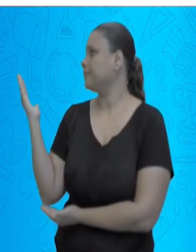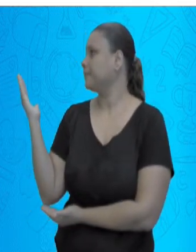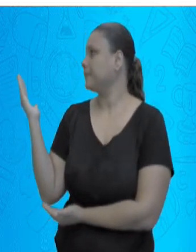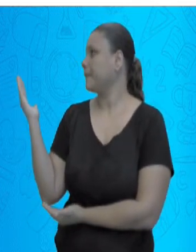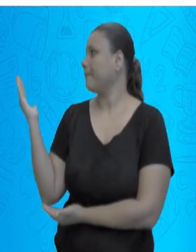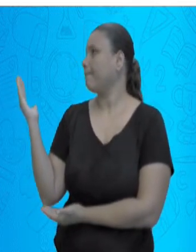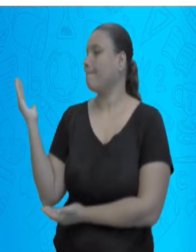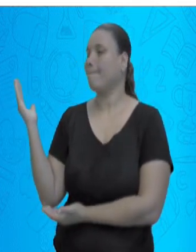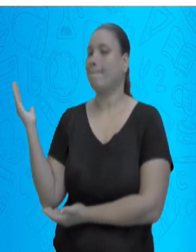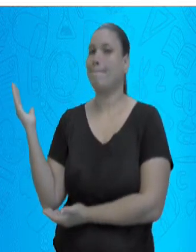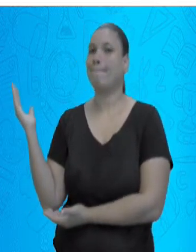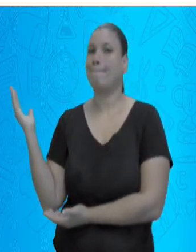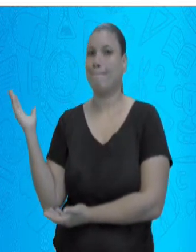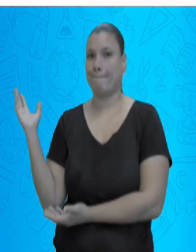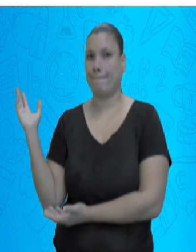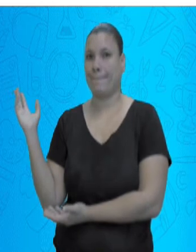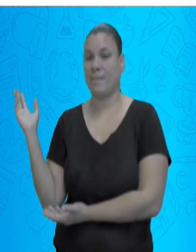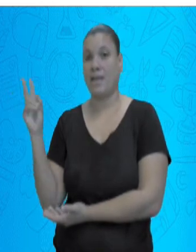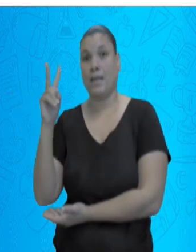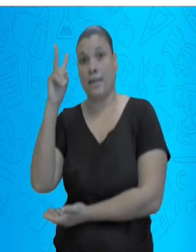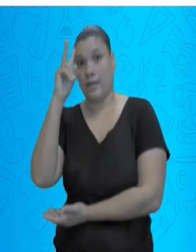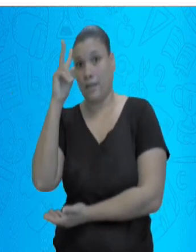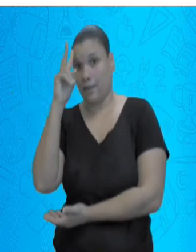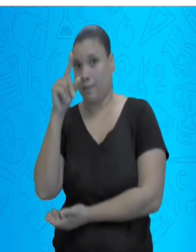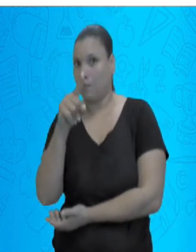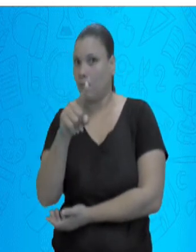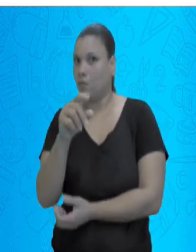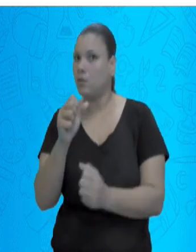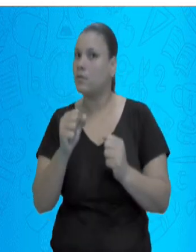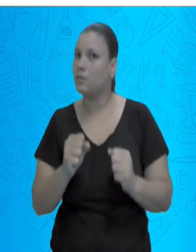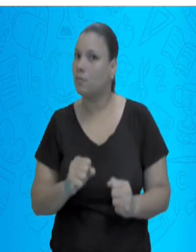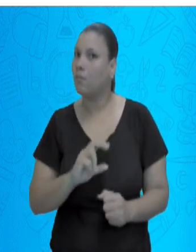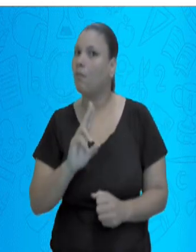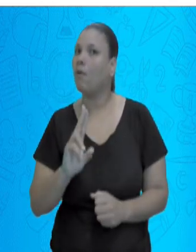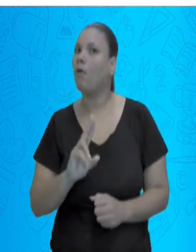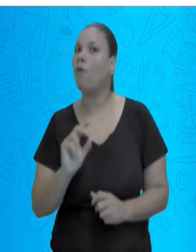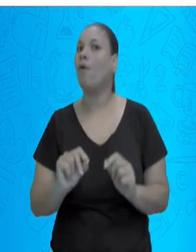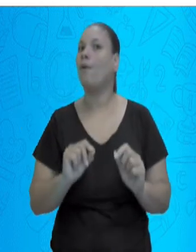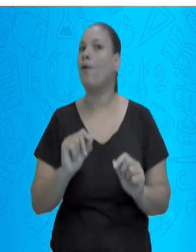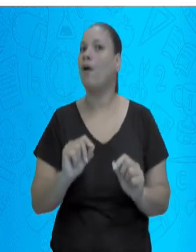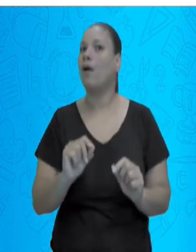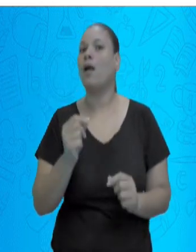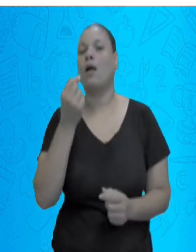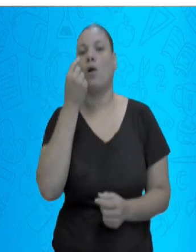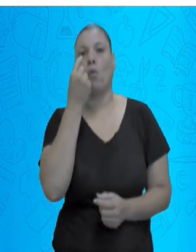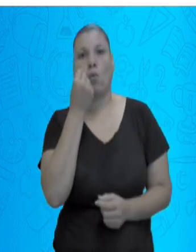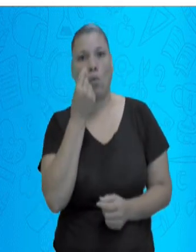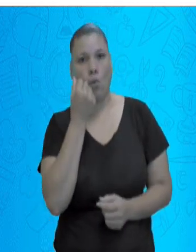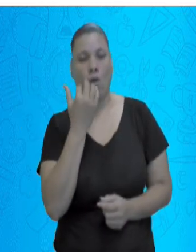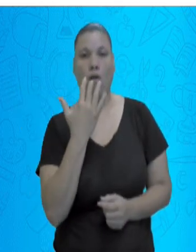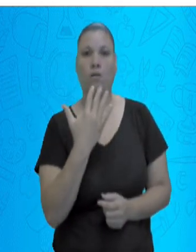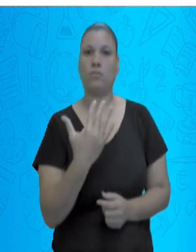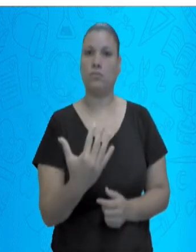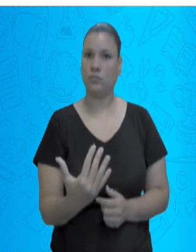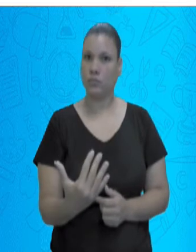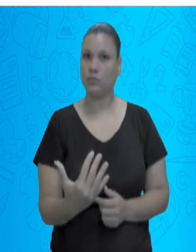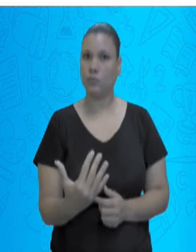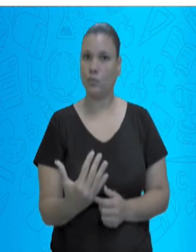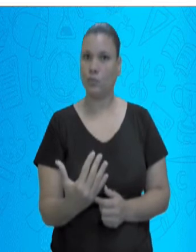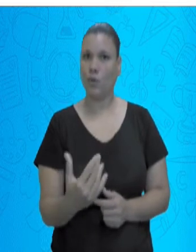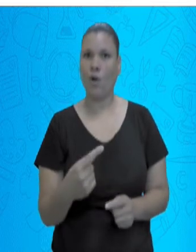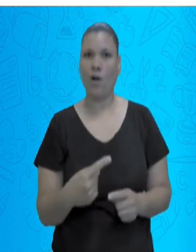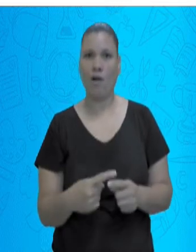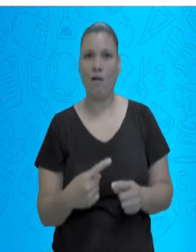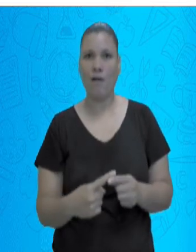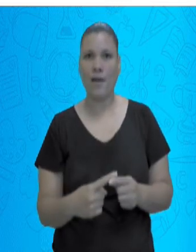Lembrando que você pode usar os seus lápis aí para colorir. Deixá-lo ainda mais bonito. Lembrando que você